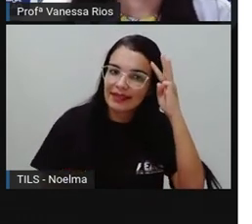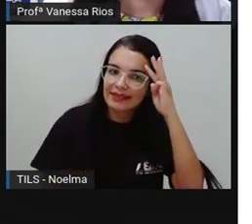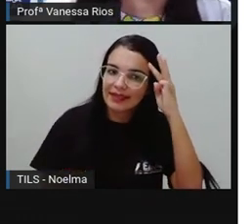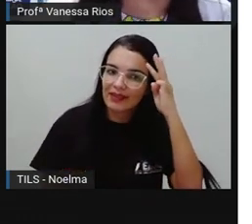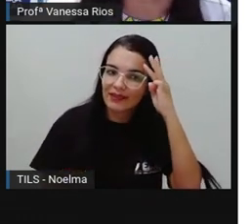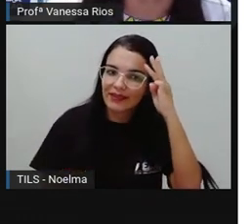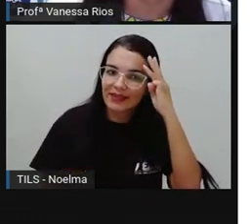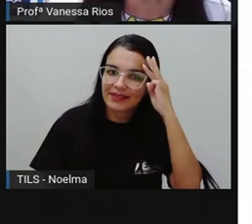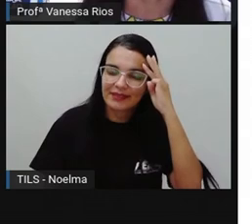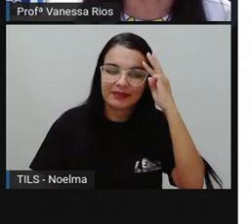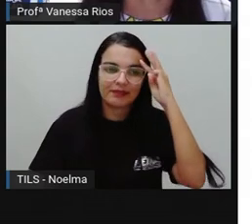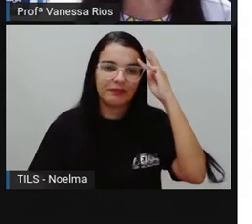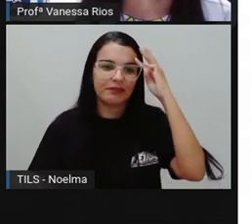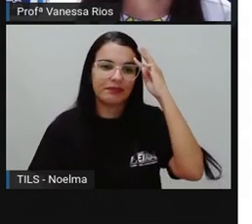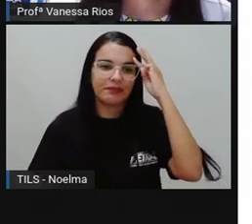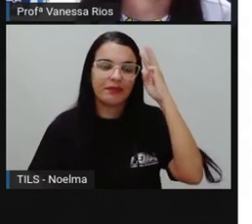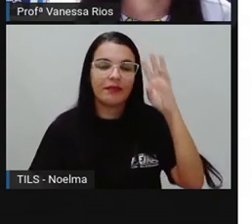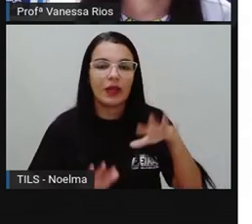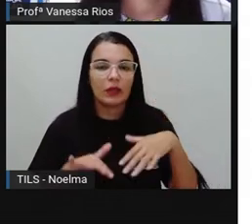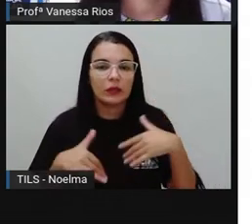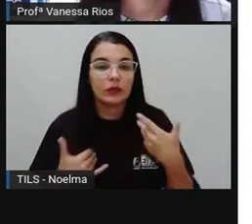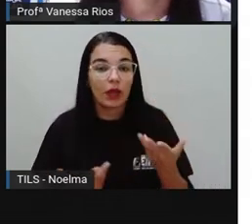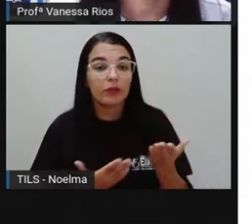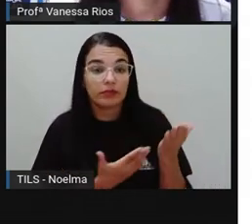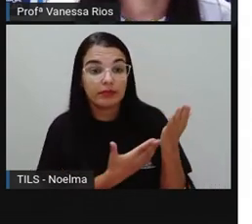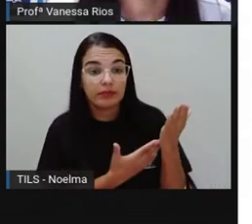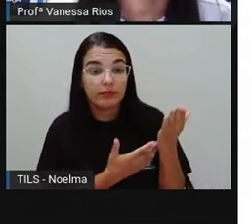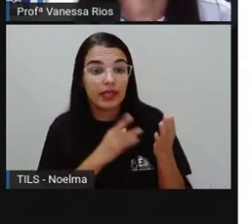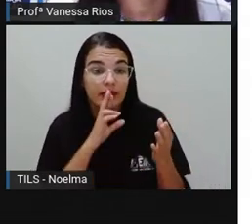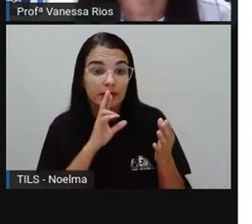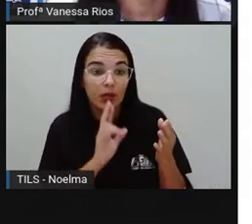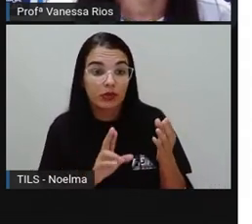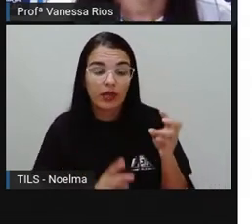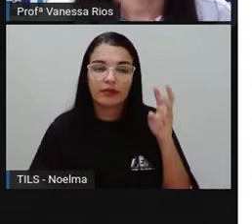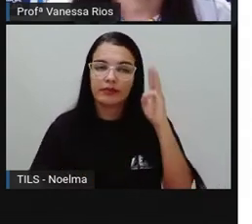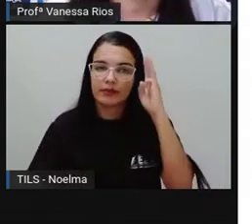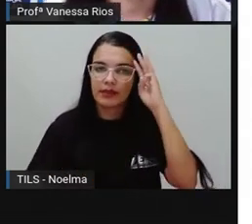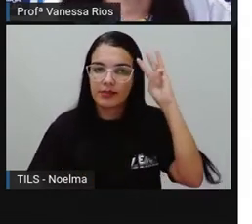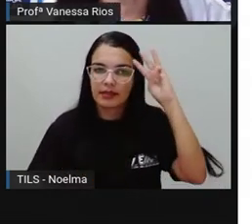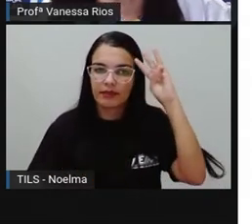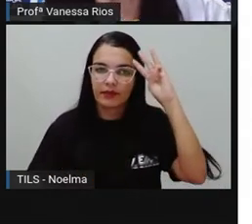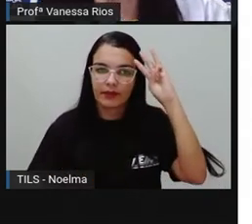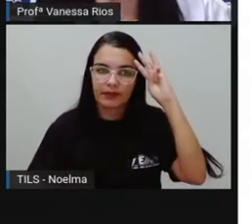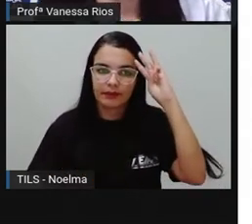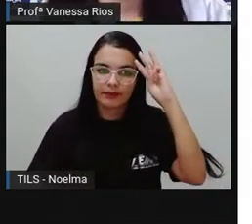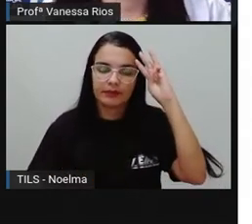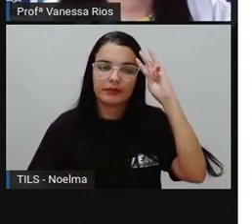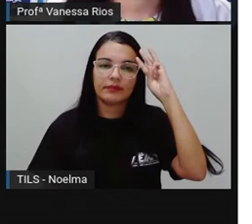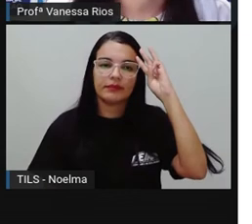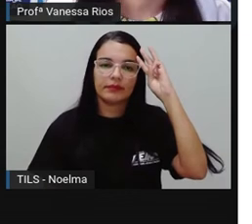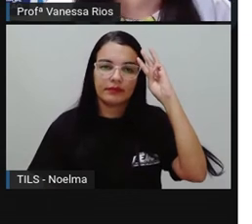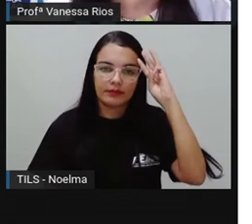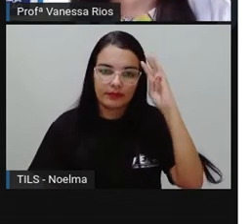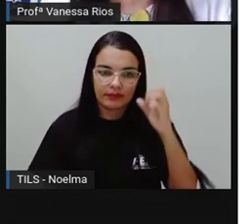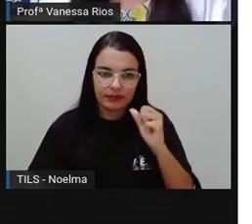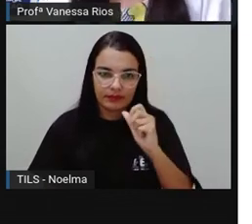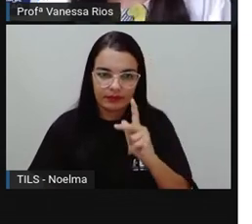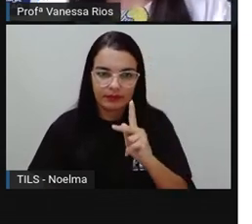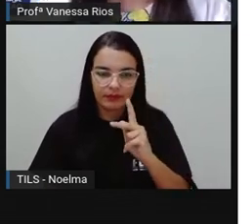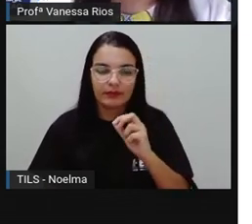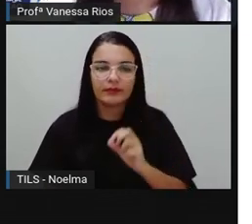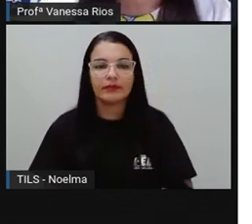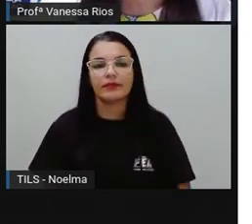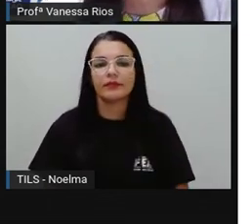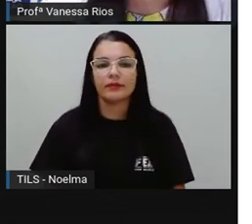Terça-feira. Então, em qual dia ocorreu a menor temperatura? Terça-feira é a nossa resposta.